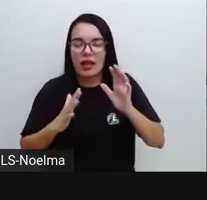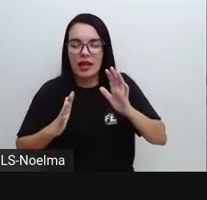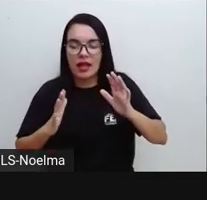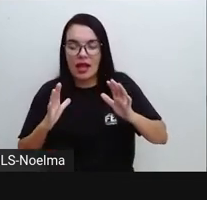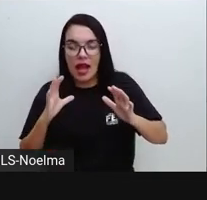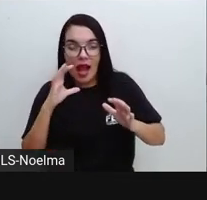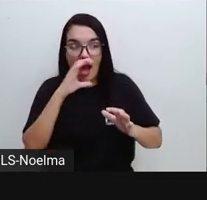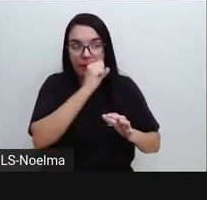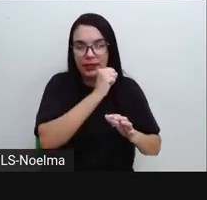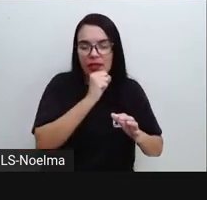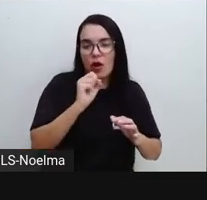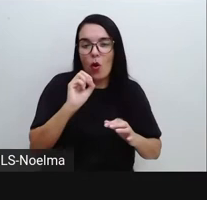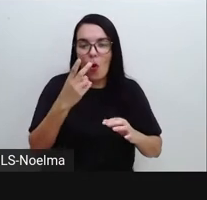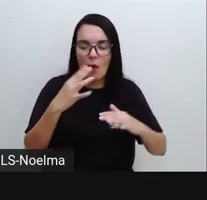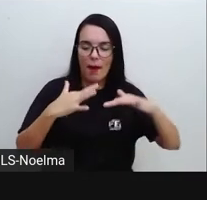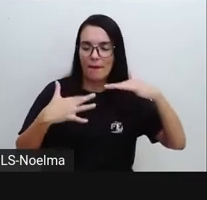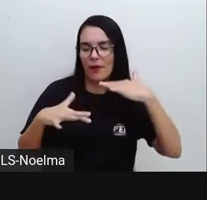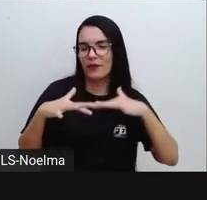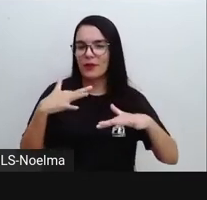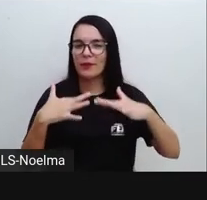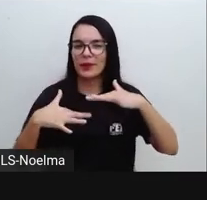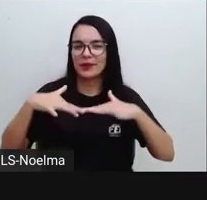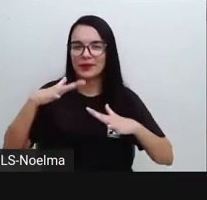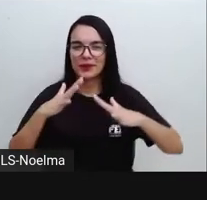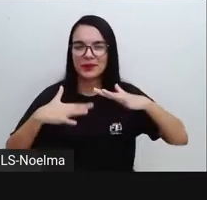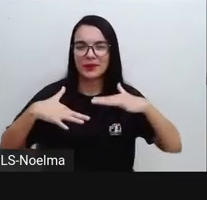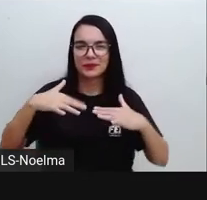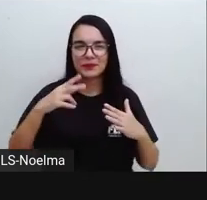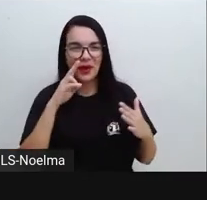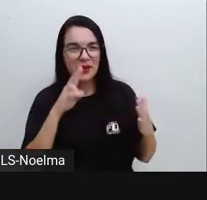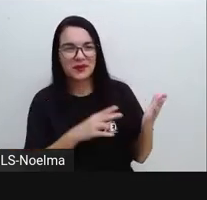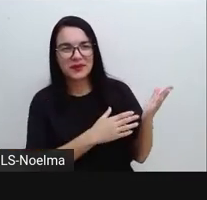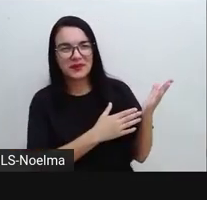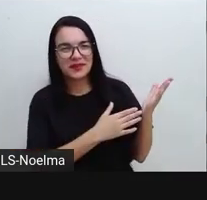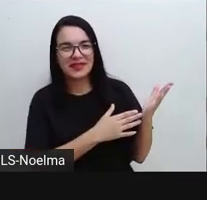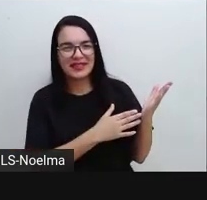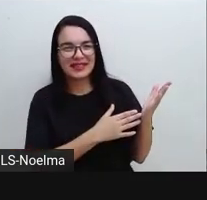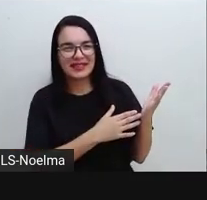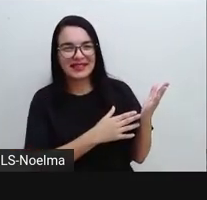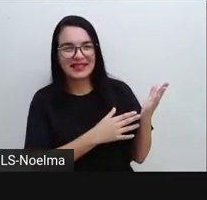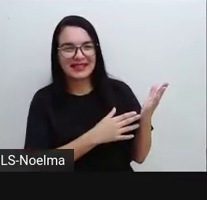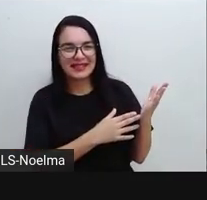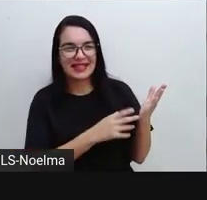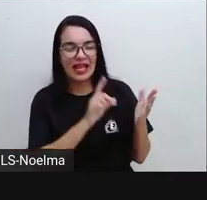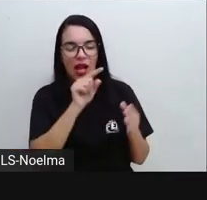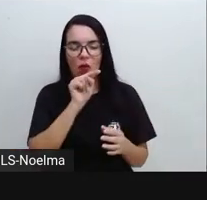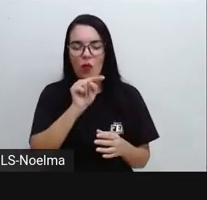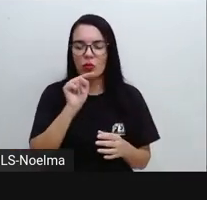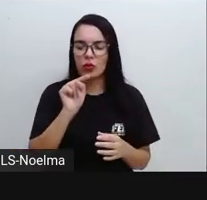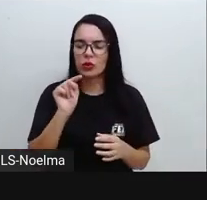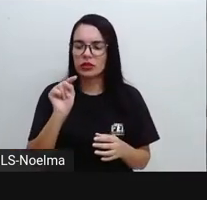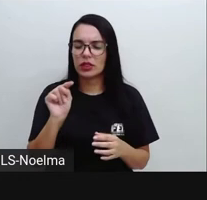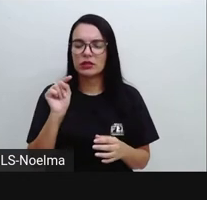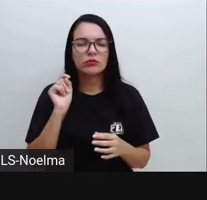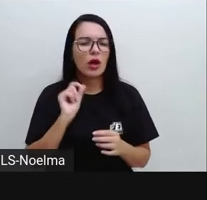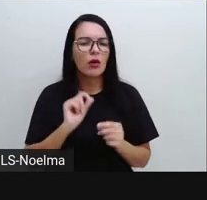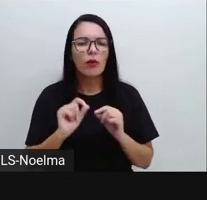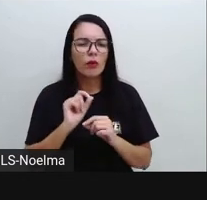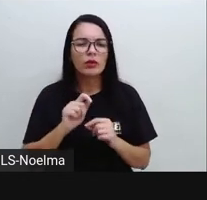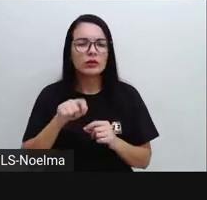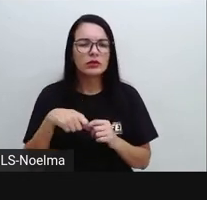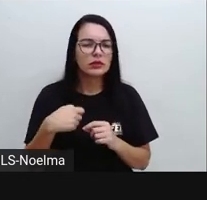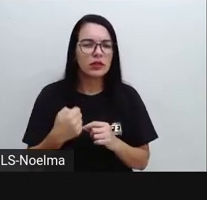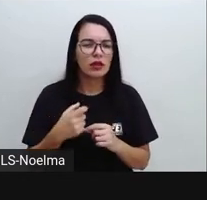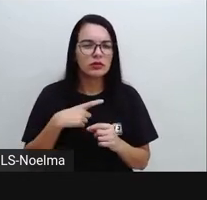velocidade, de movimento, viu? Tal qual a gente tem aqui no exemplo. Reticências. As reticências são os três